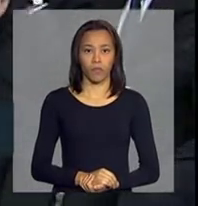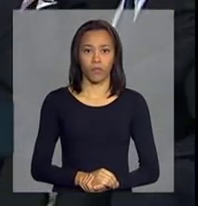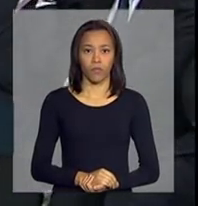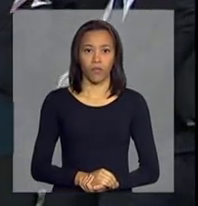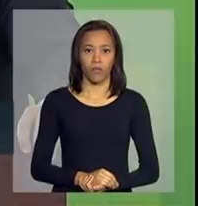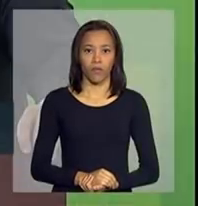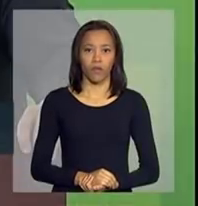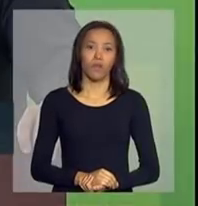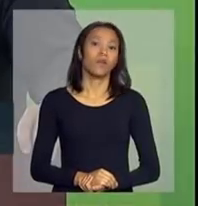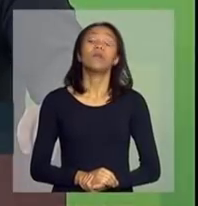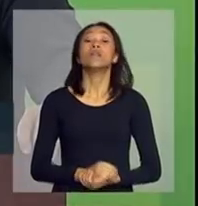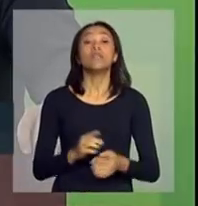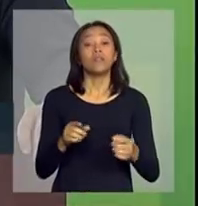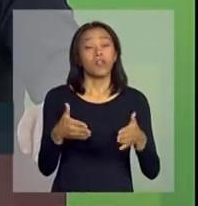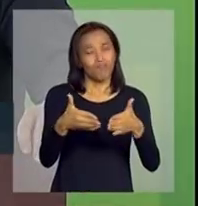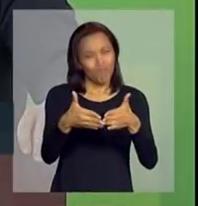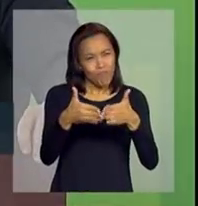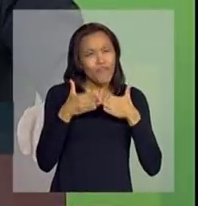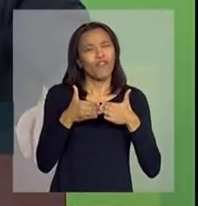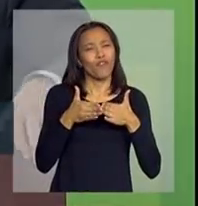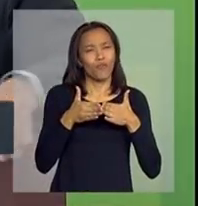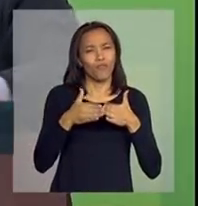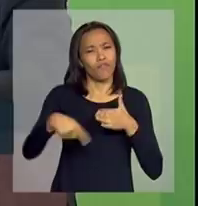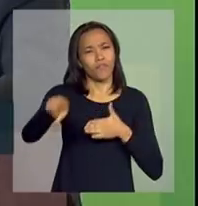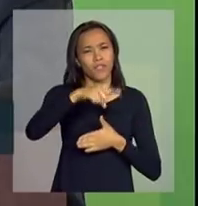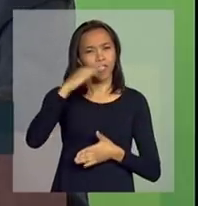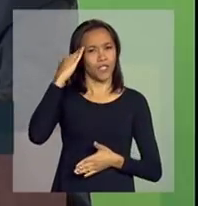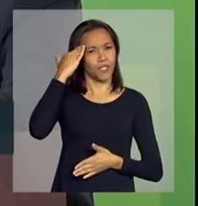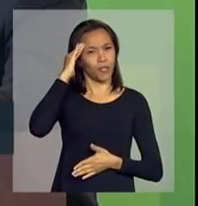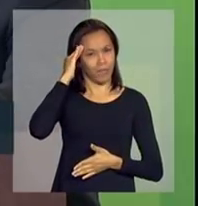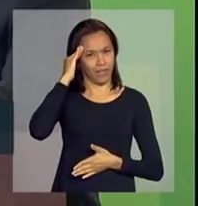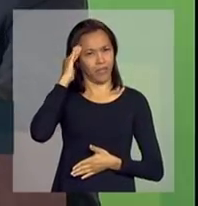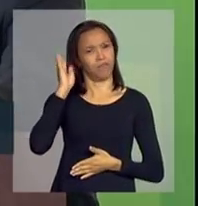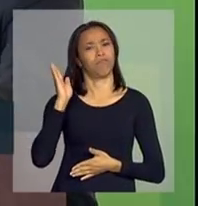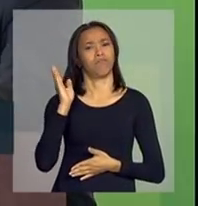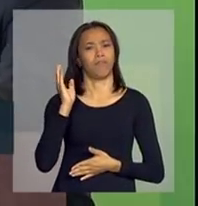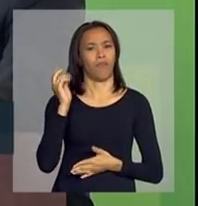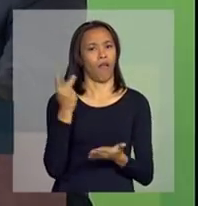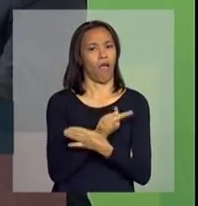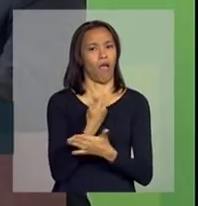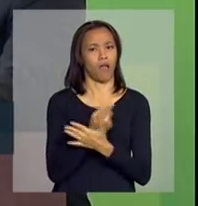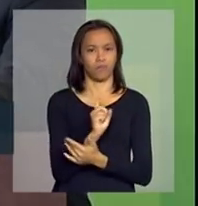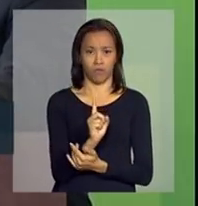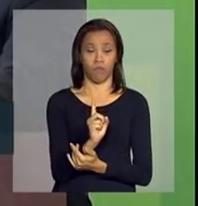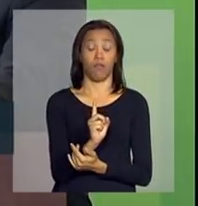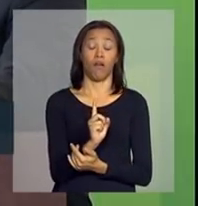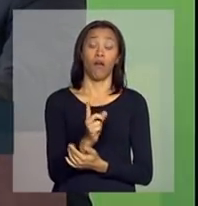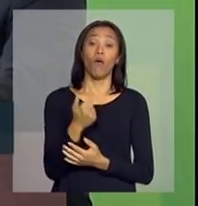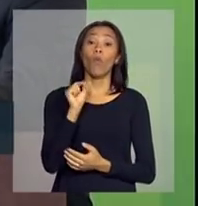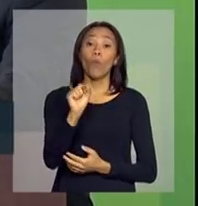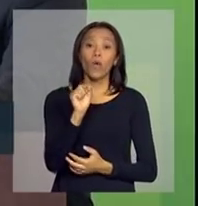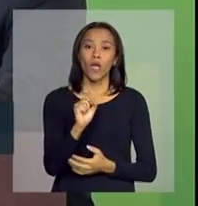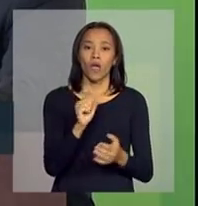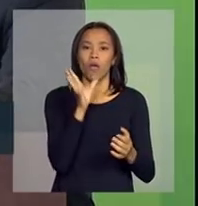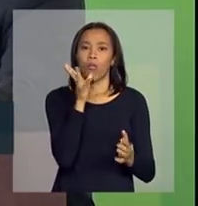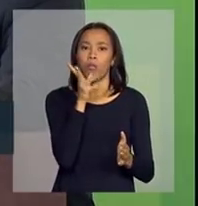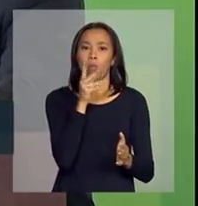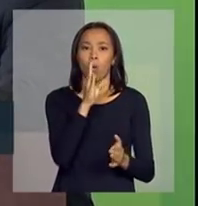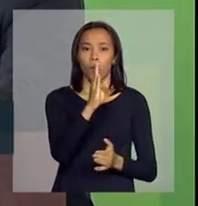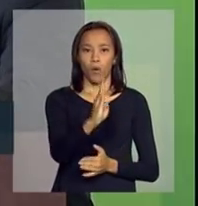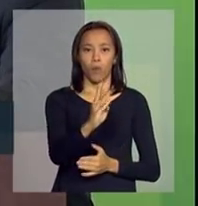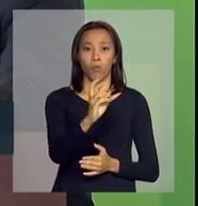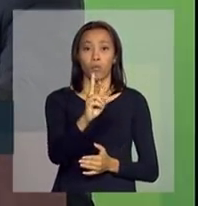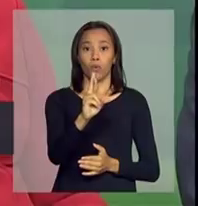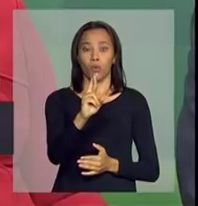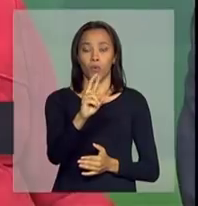E, por favor, não me entendam mal sobre a burocracia. Burocracia é como colesterol.